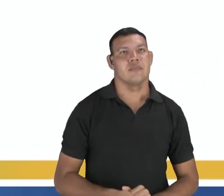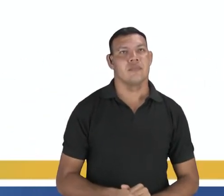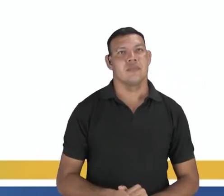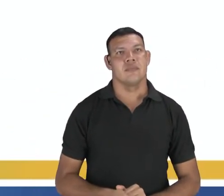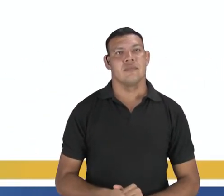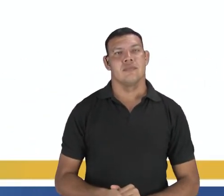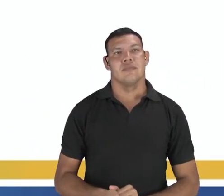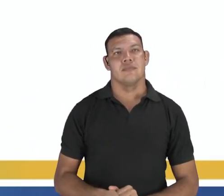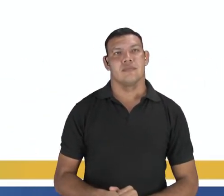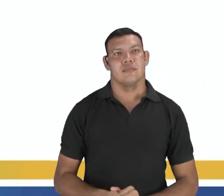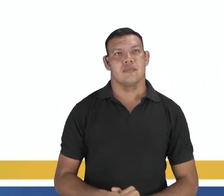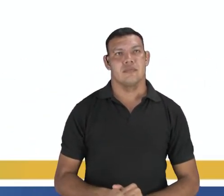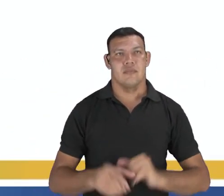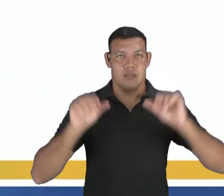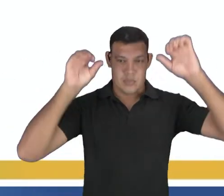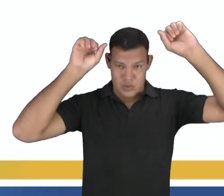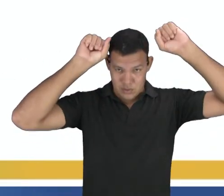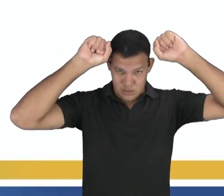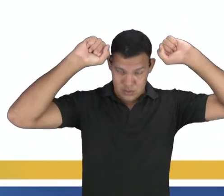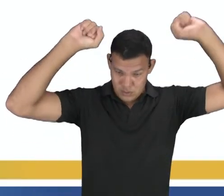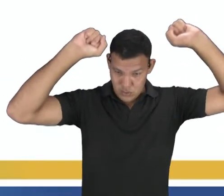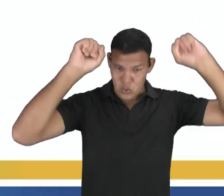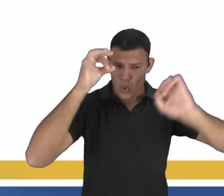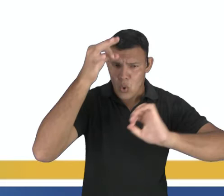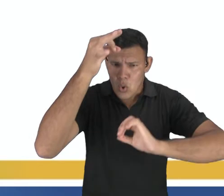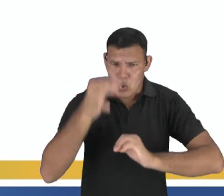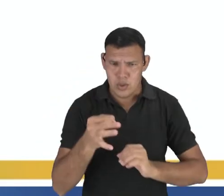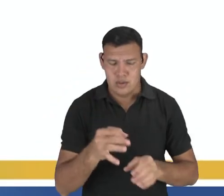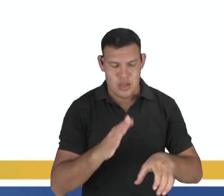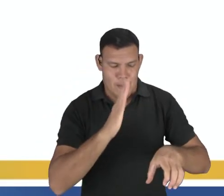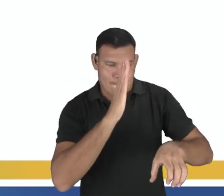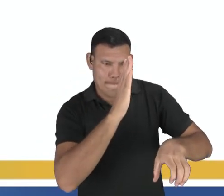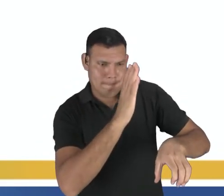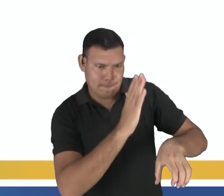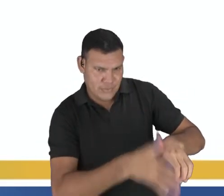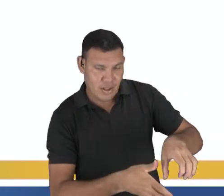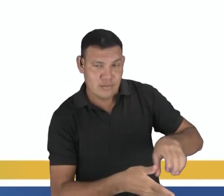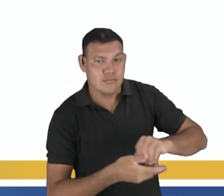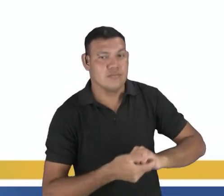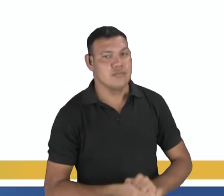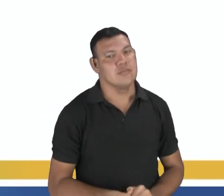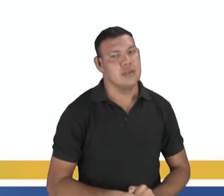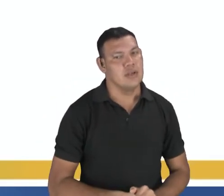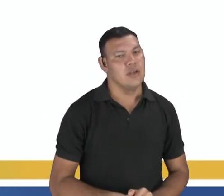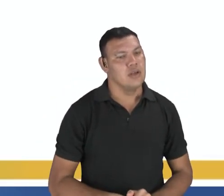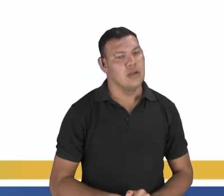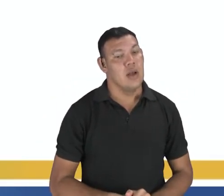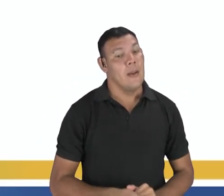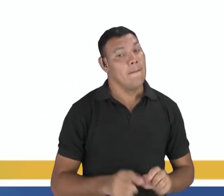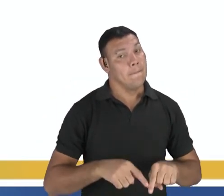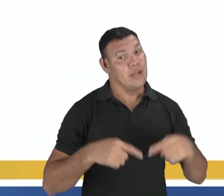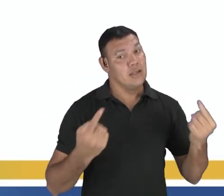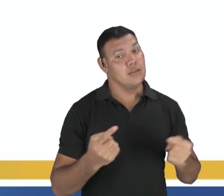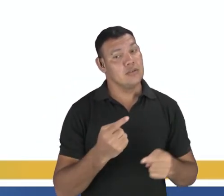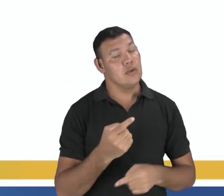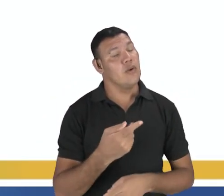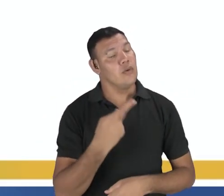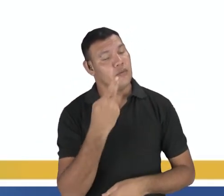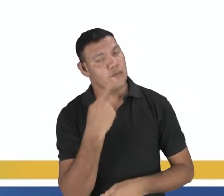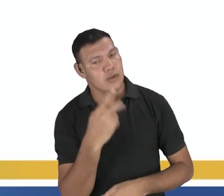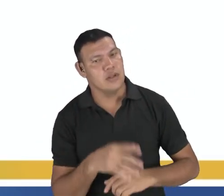horrível. O certo é tomate, mas eu digo tomate. Eu digo leite. Eu digo